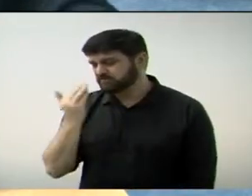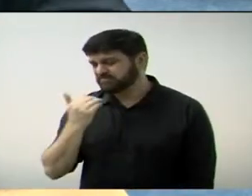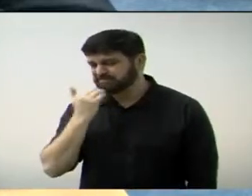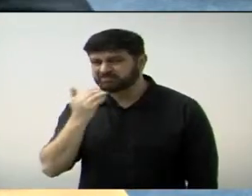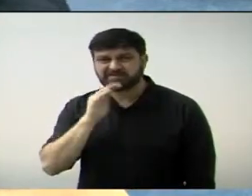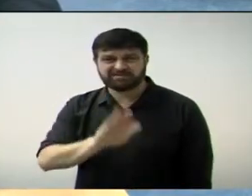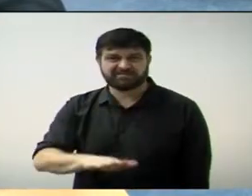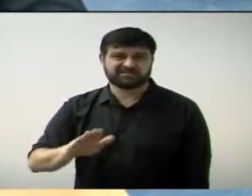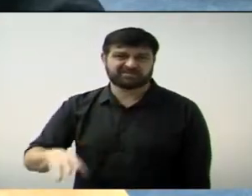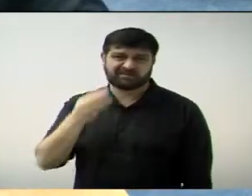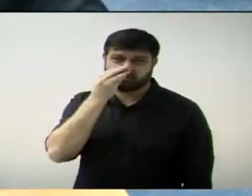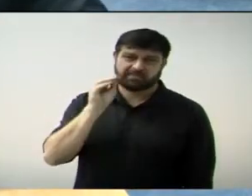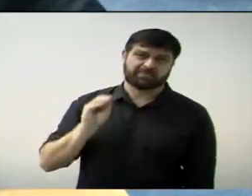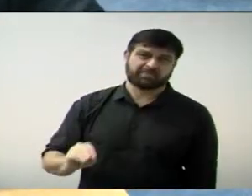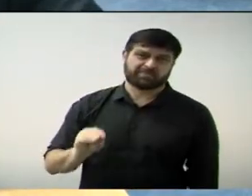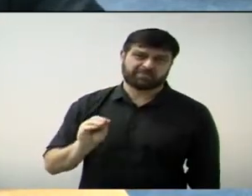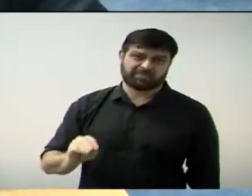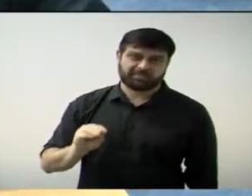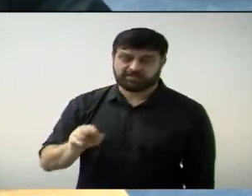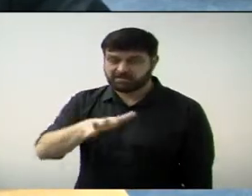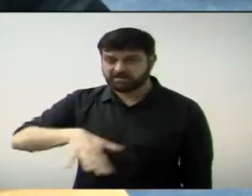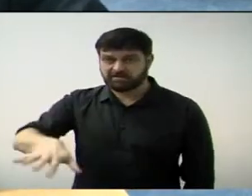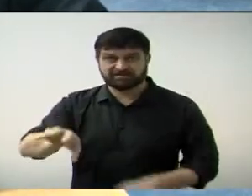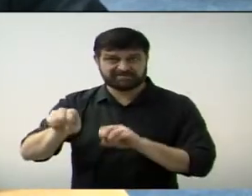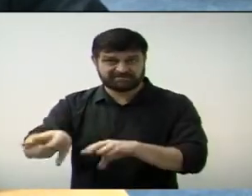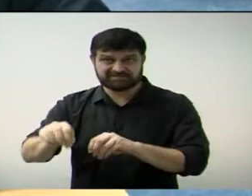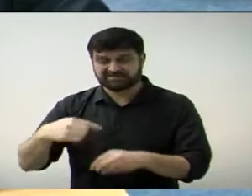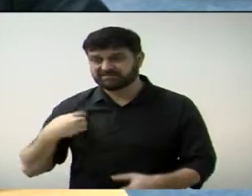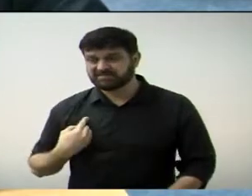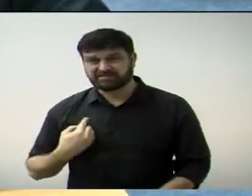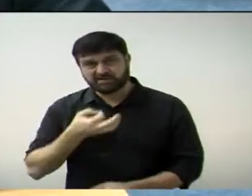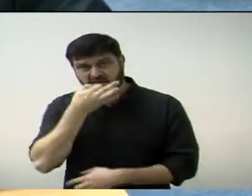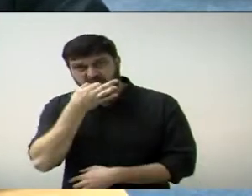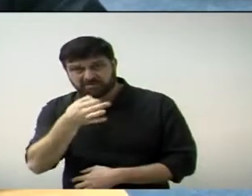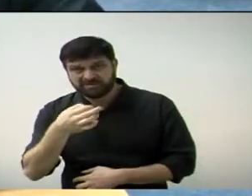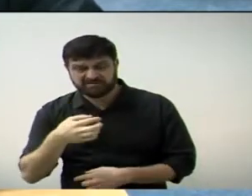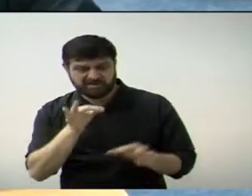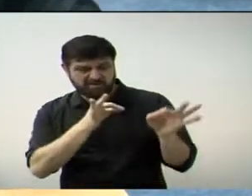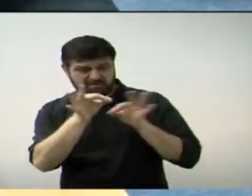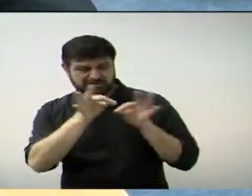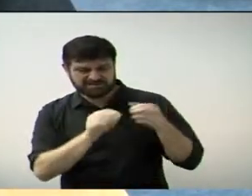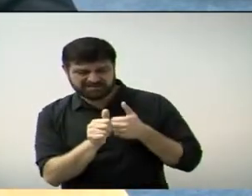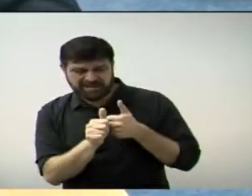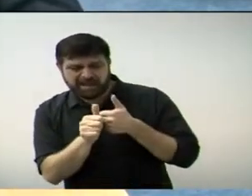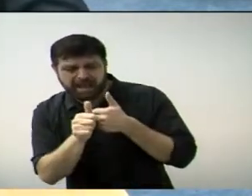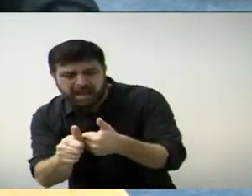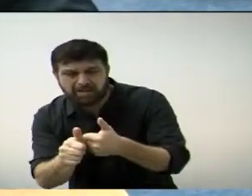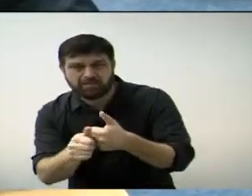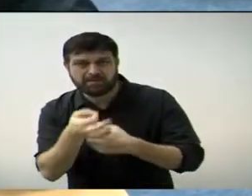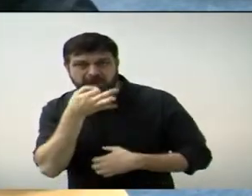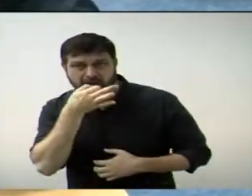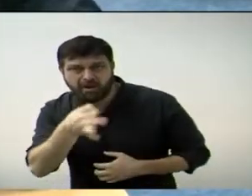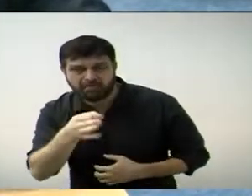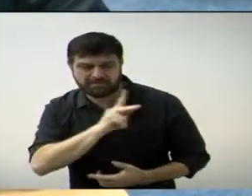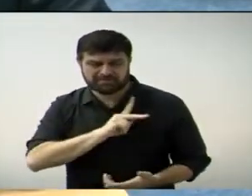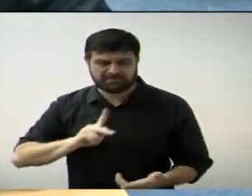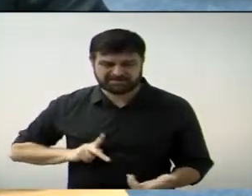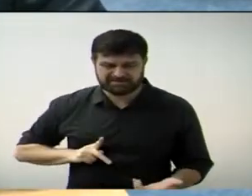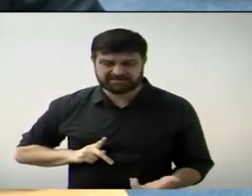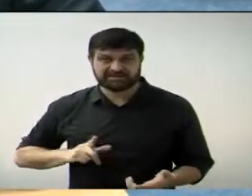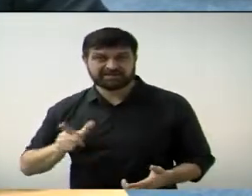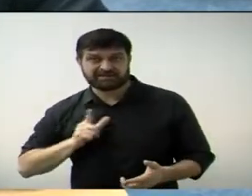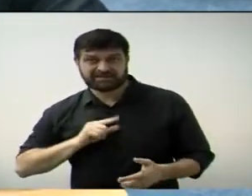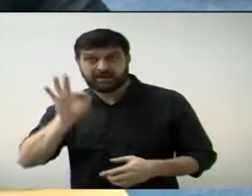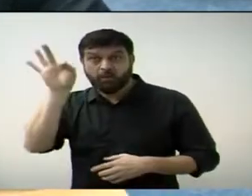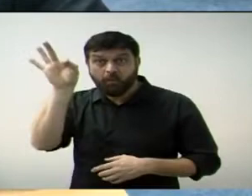educação. Não há necessidade de um projeto como esse de acompanhar, sabendo que o IDEB é apenas